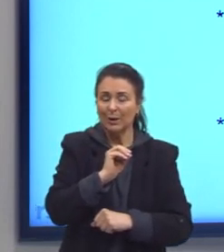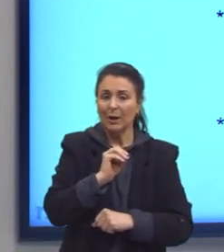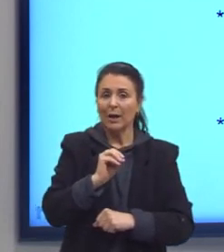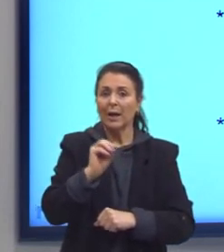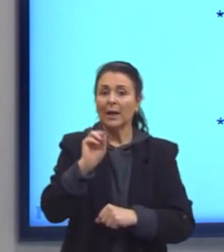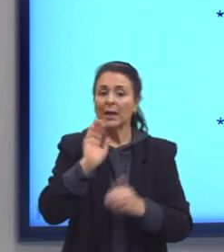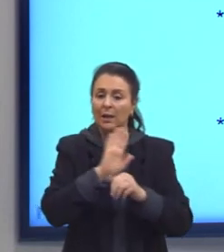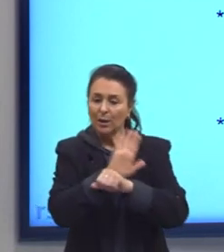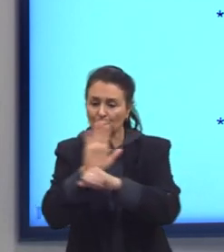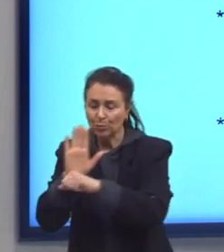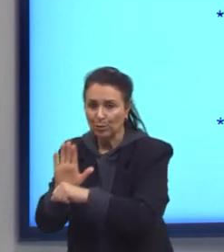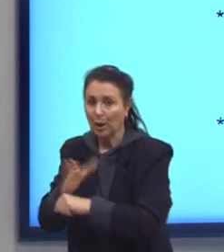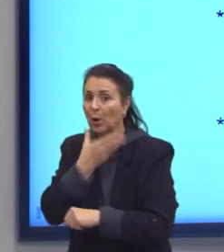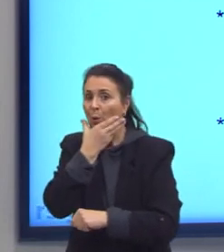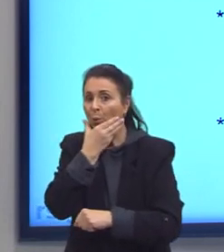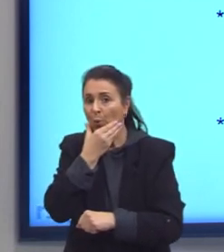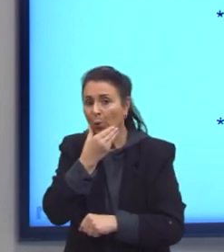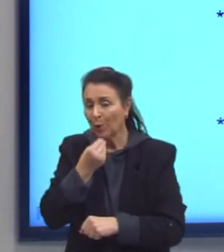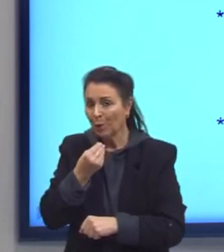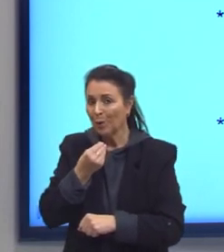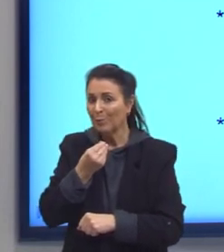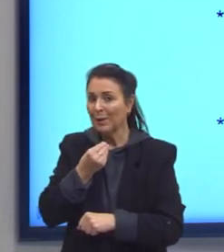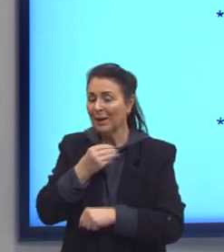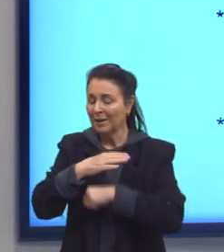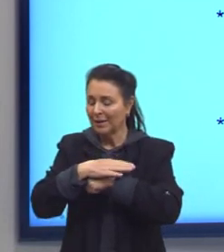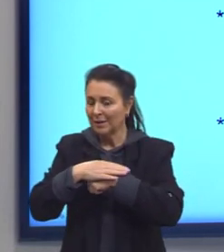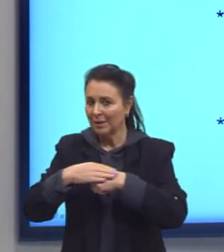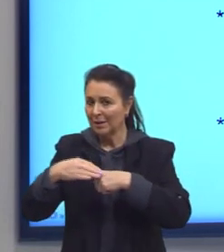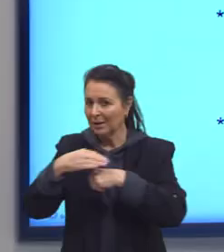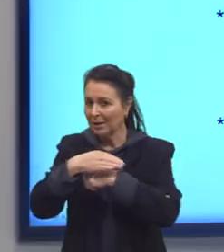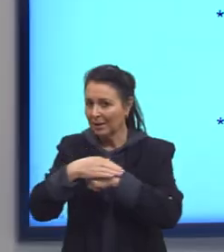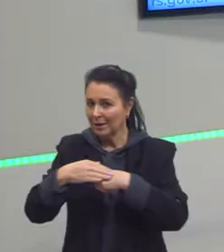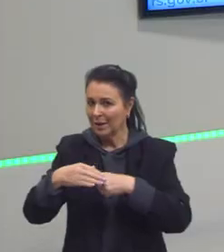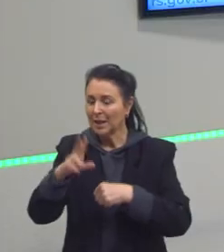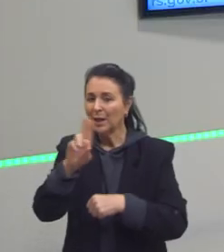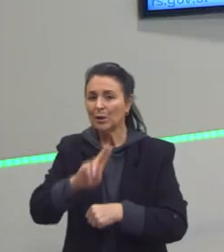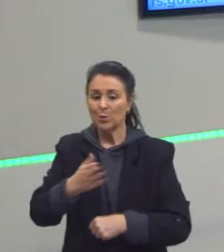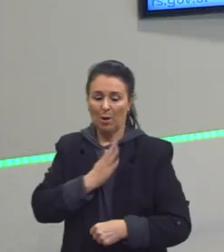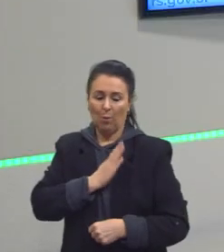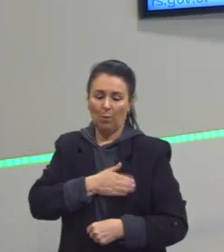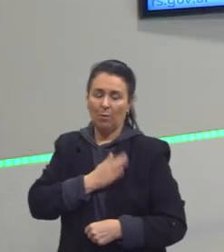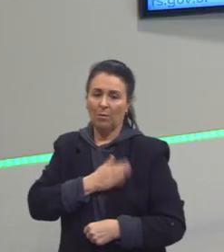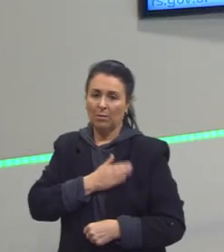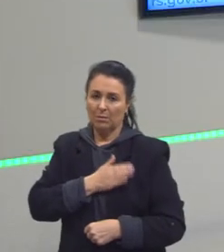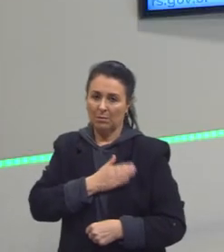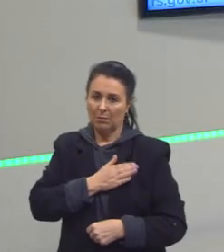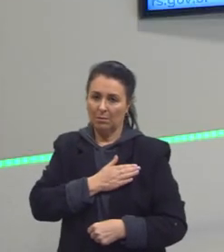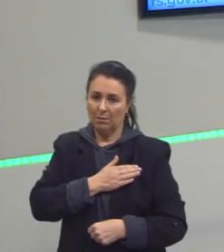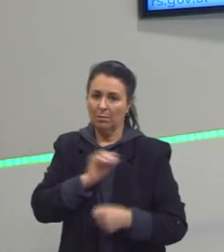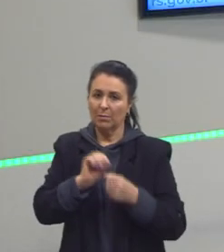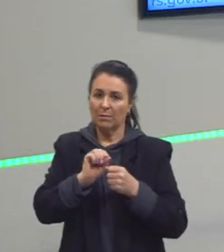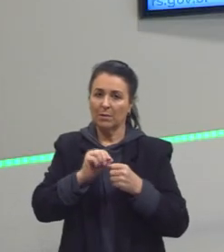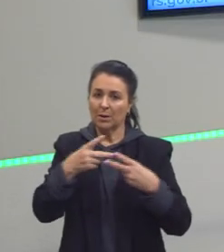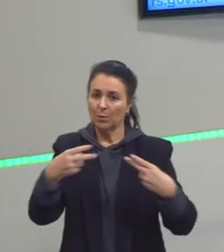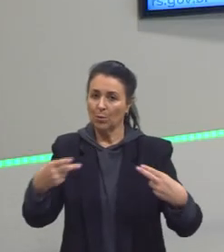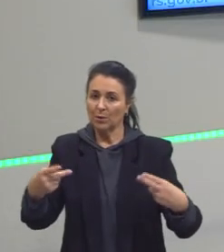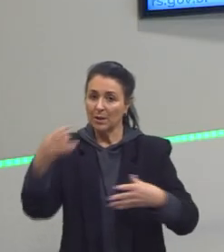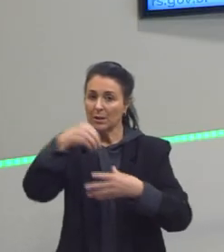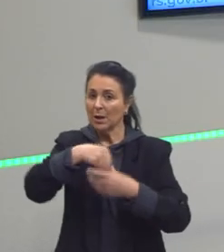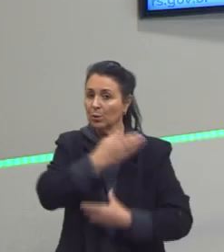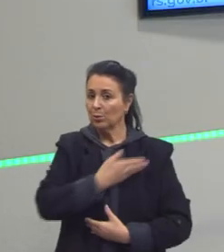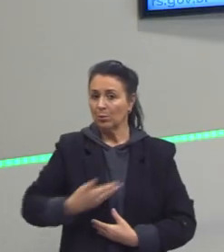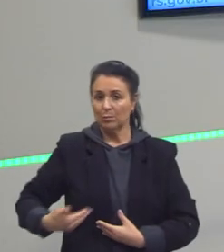Landa, o homem cordial, que age de forma afetiva, que age com o coração e que acaba